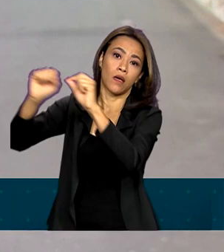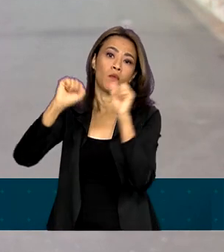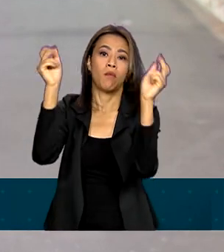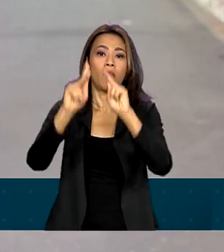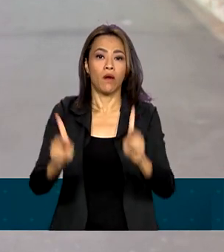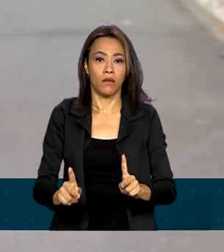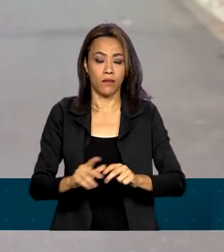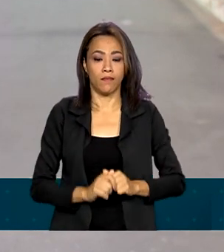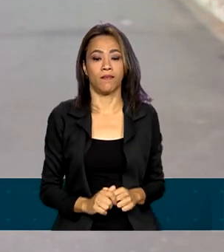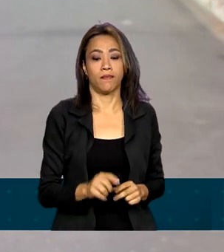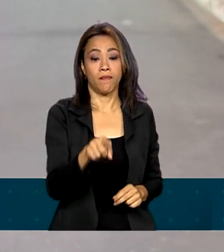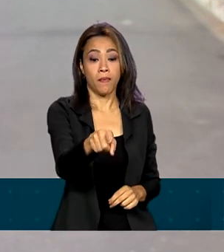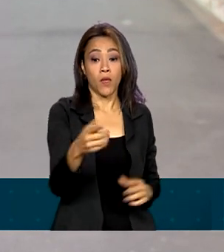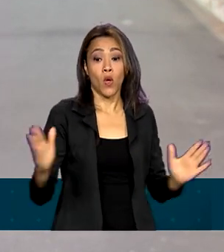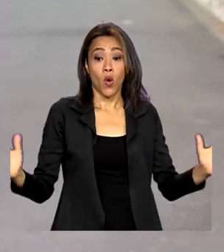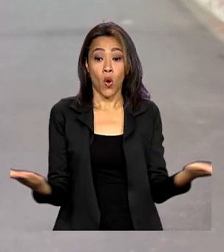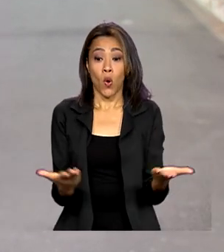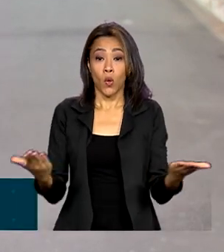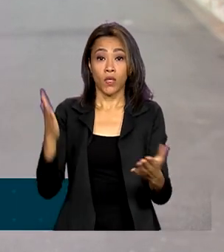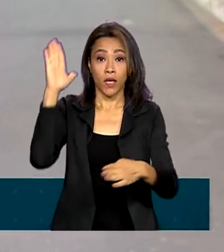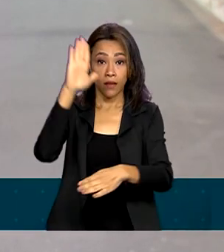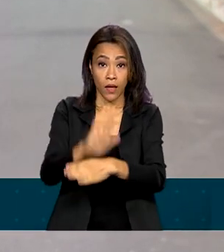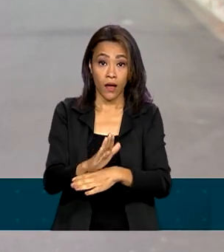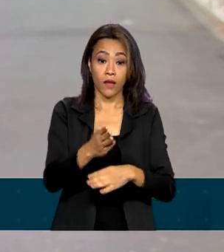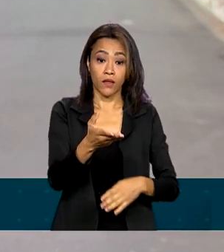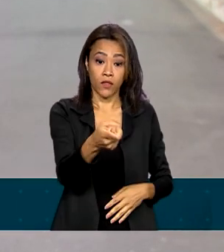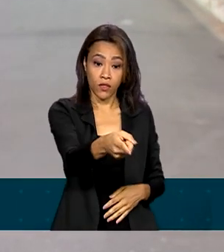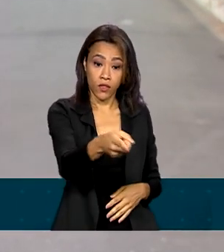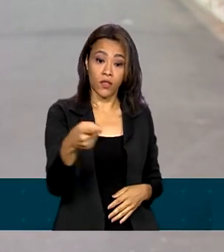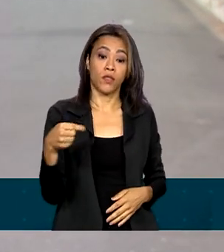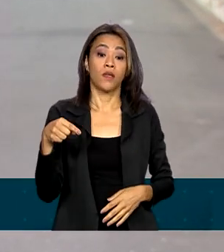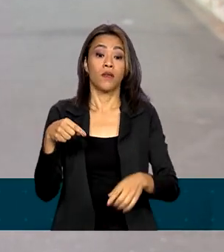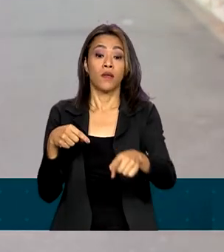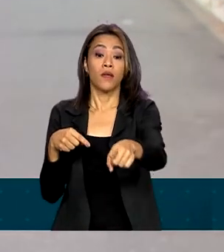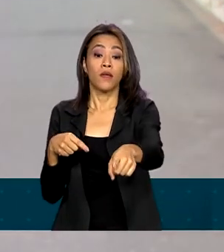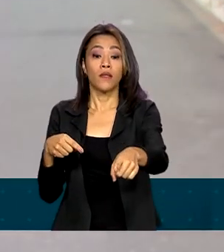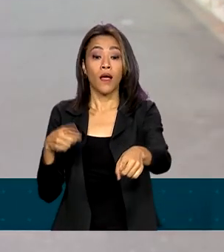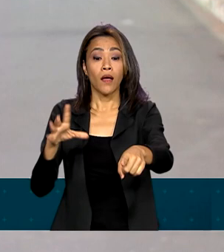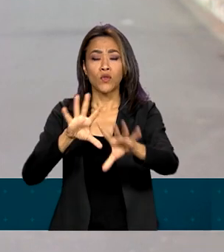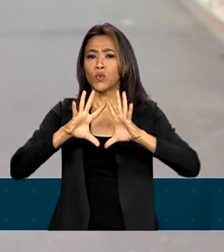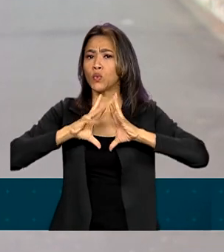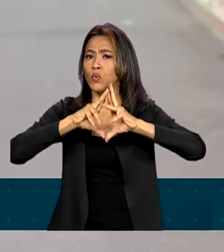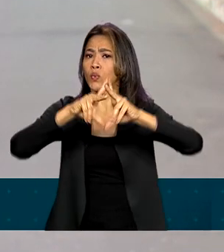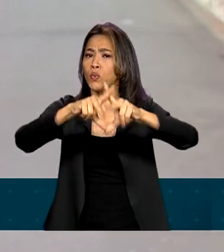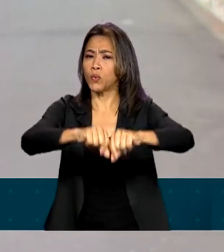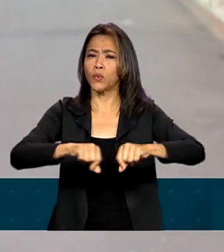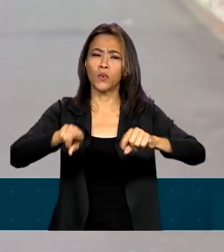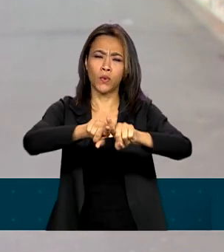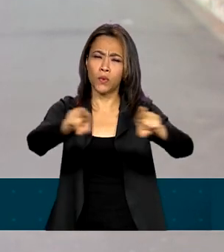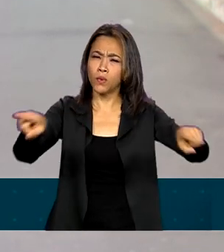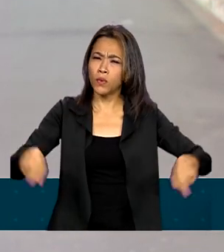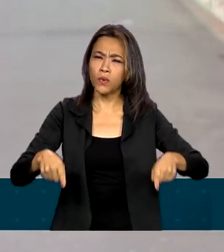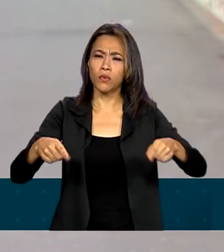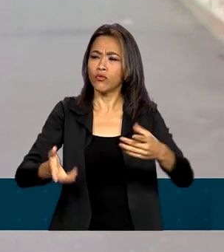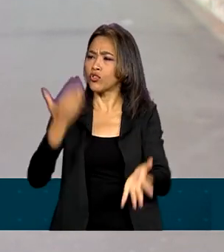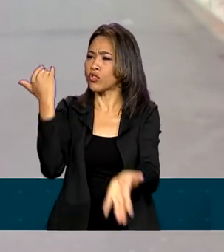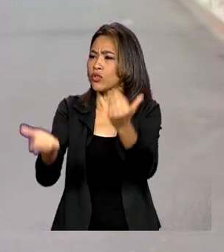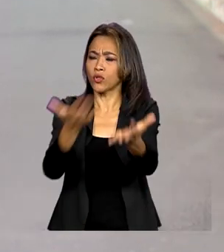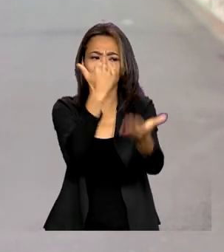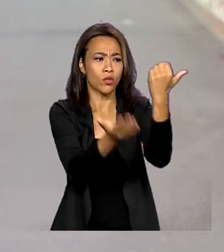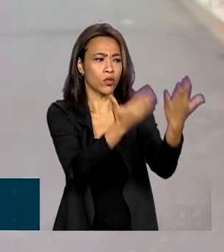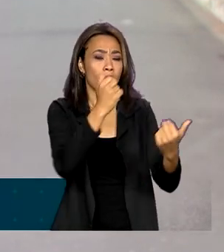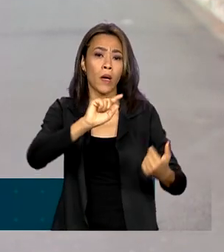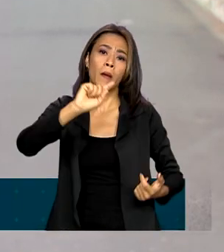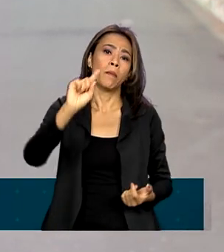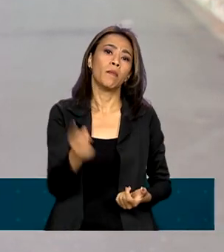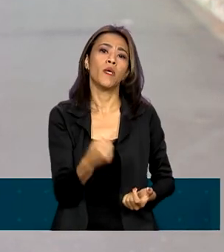Hoje à tarde, a área localizada em frente ao quartel-general do Exército em Brasília já estava totalmente desocupada e isolada. 1